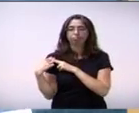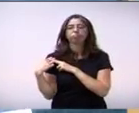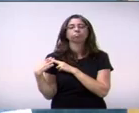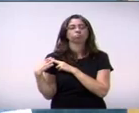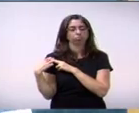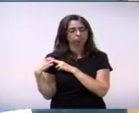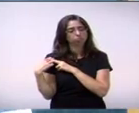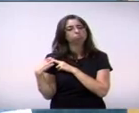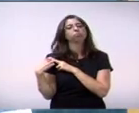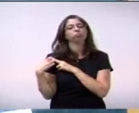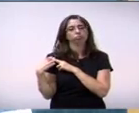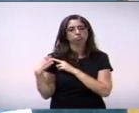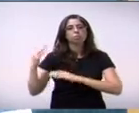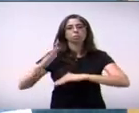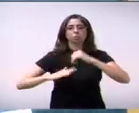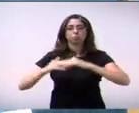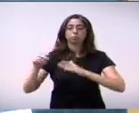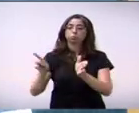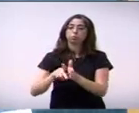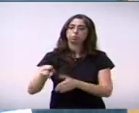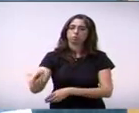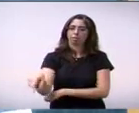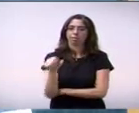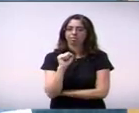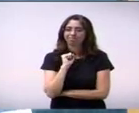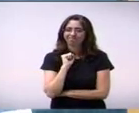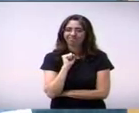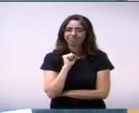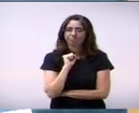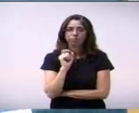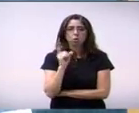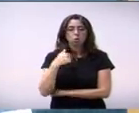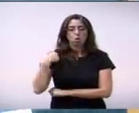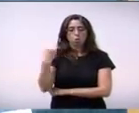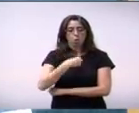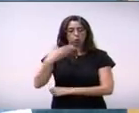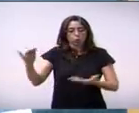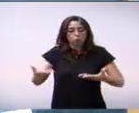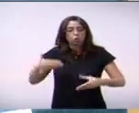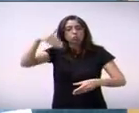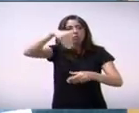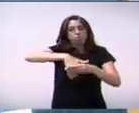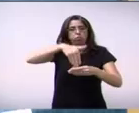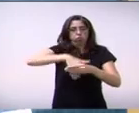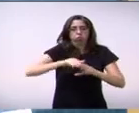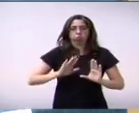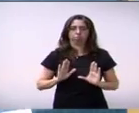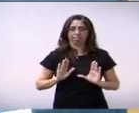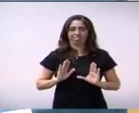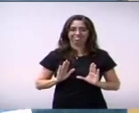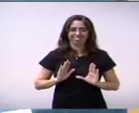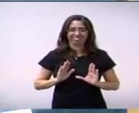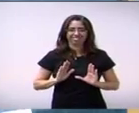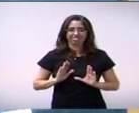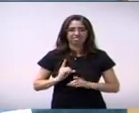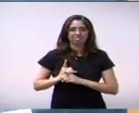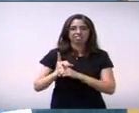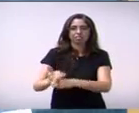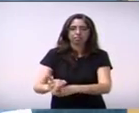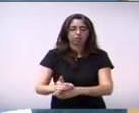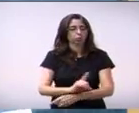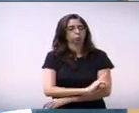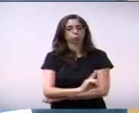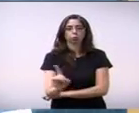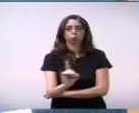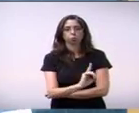por todos os seus atos. Não é o nosso ato de votação que vai colocar nenhuma família em perigo, e sim o ato da